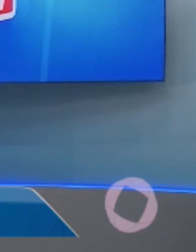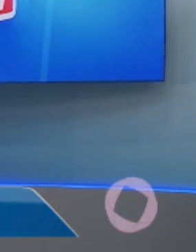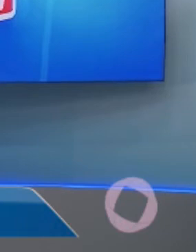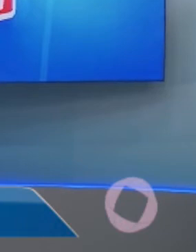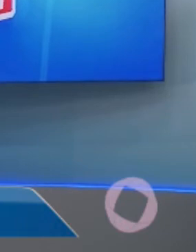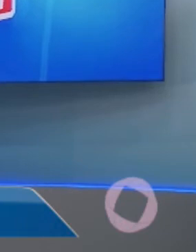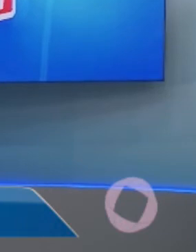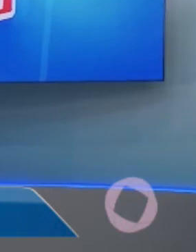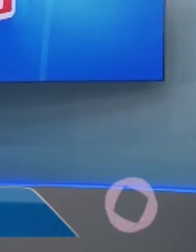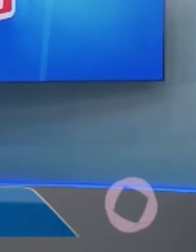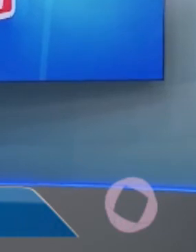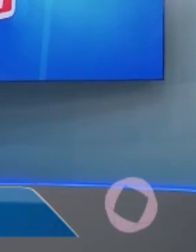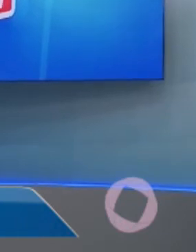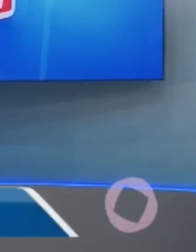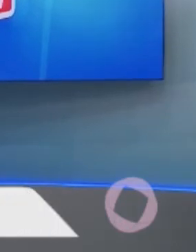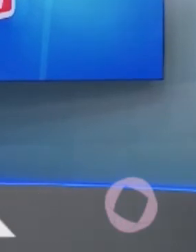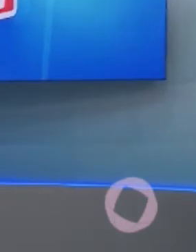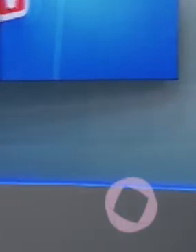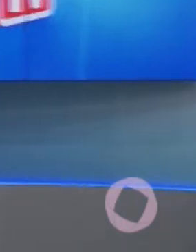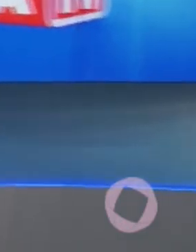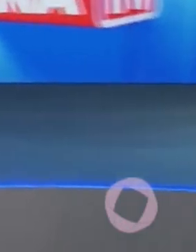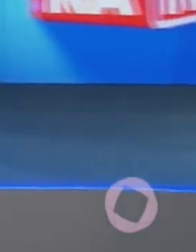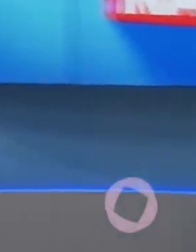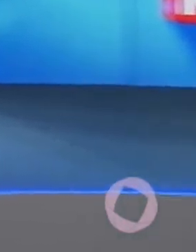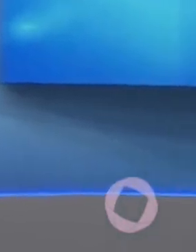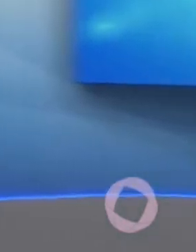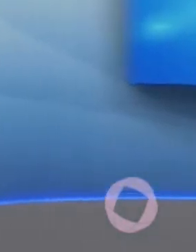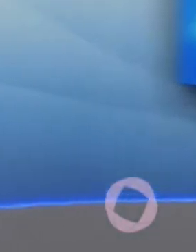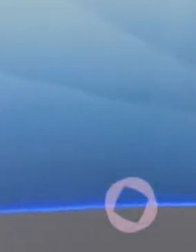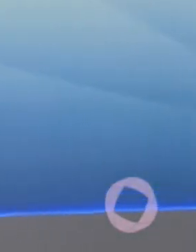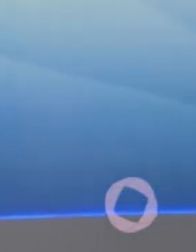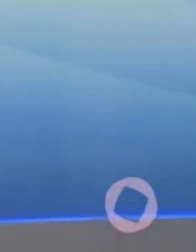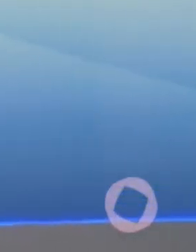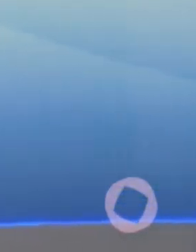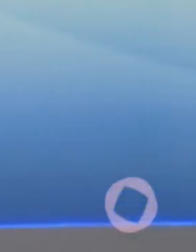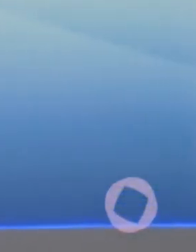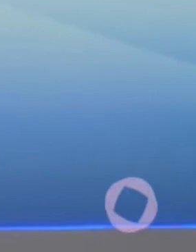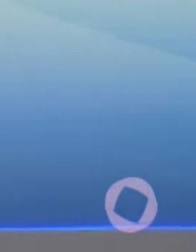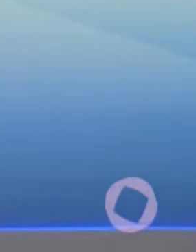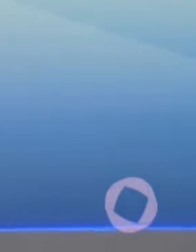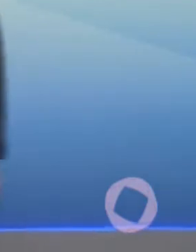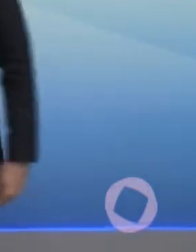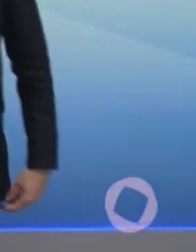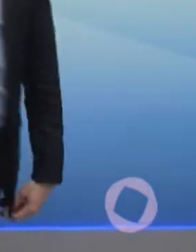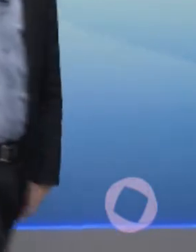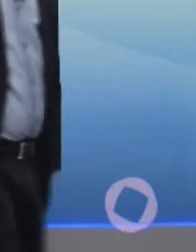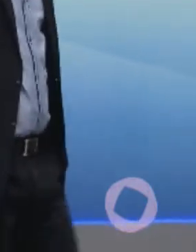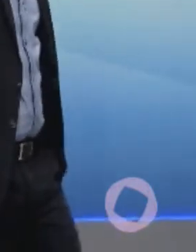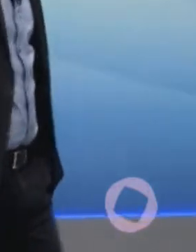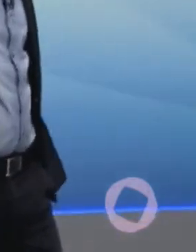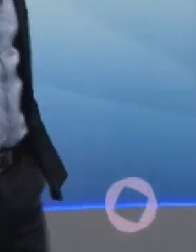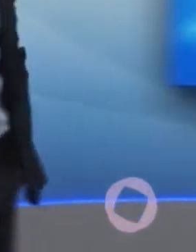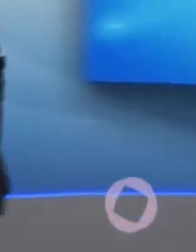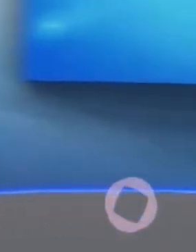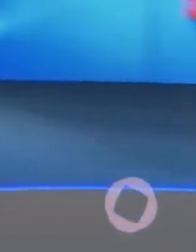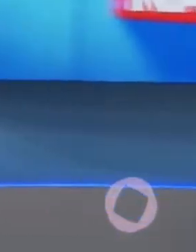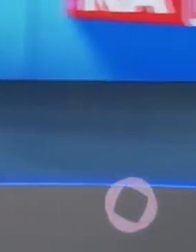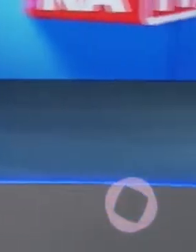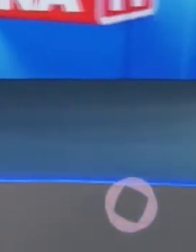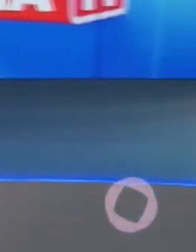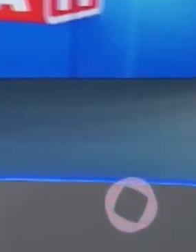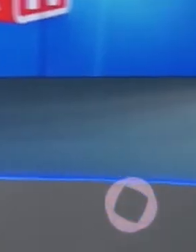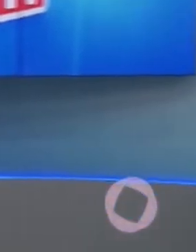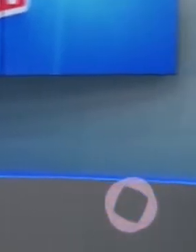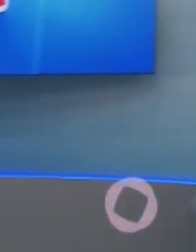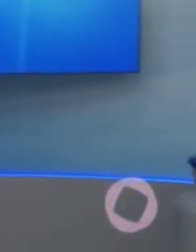Ó, no próximo dia, deixa eu mostrar aqui pra gente, chega pra cá aqui, deixa eu... Eu vou pro Guia Eleitoral e já já eu volto com o nosso programa.